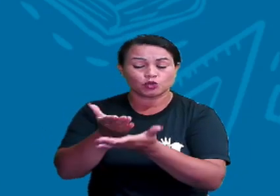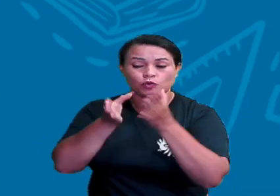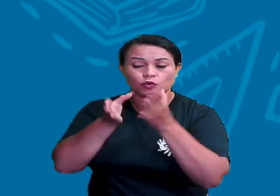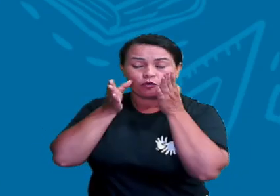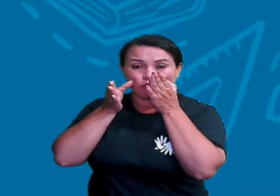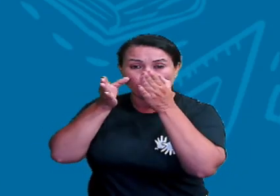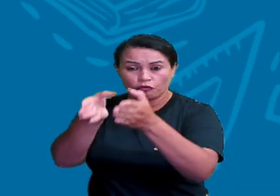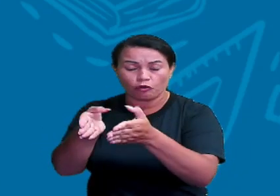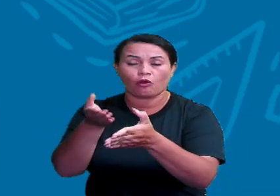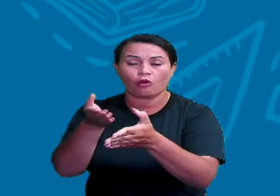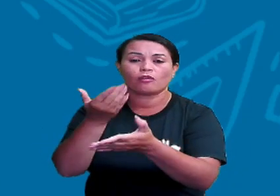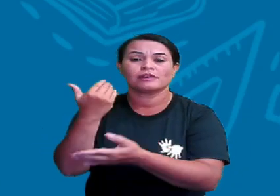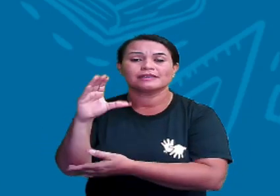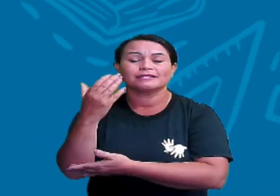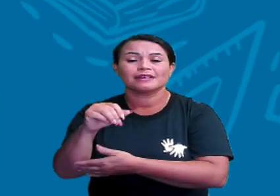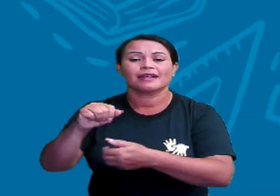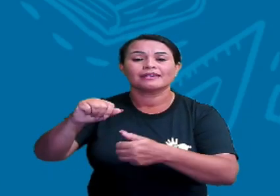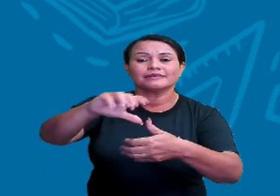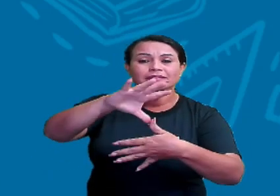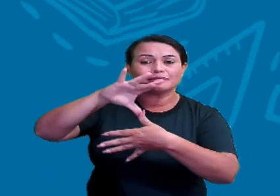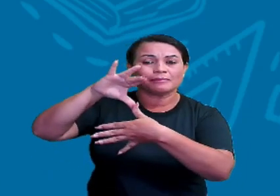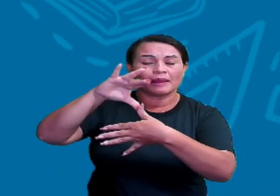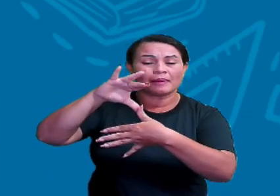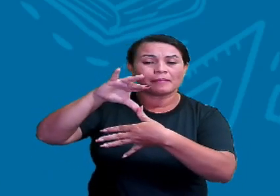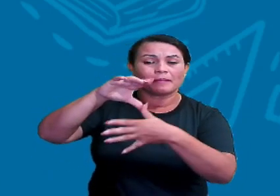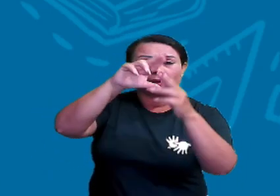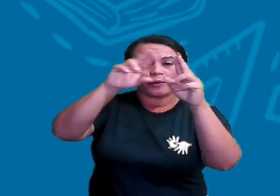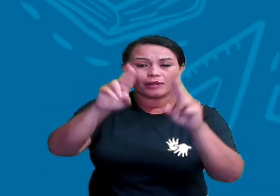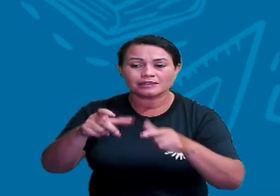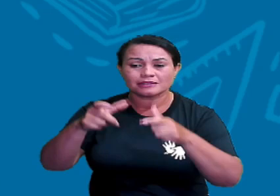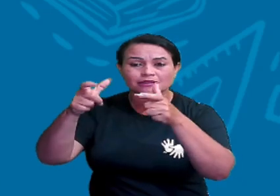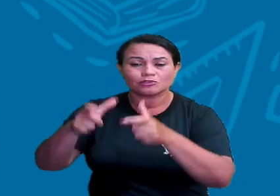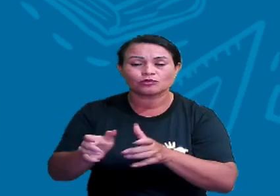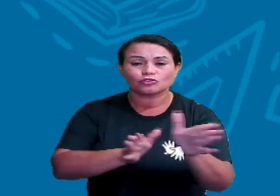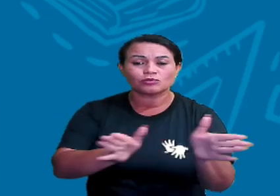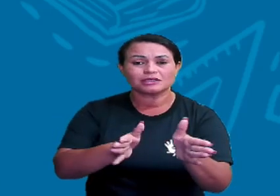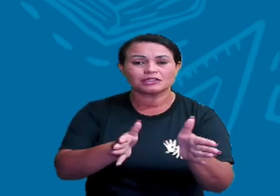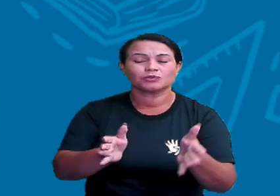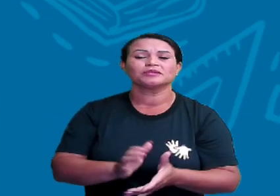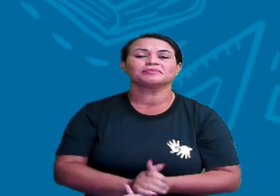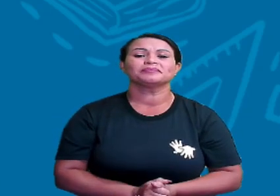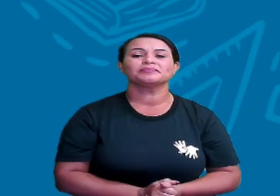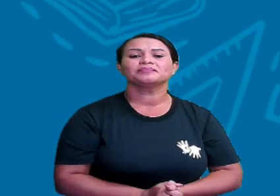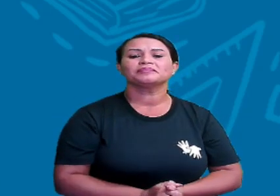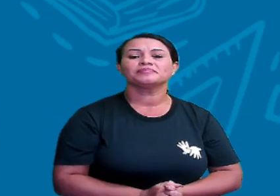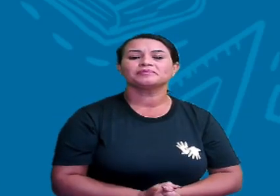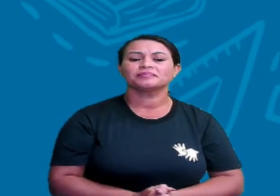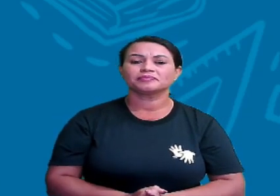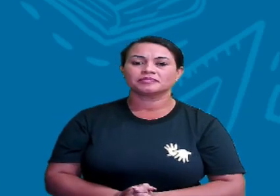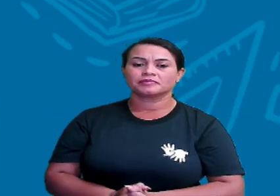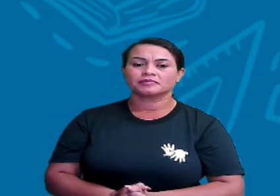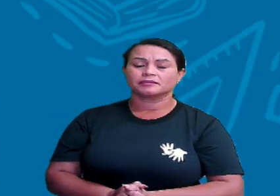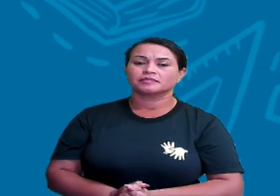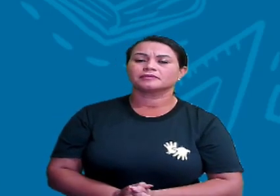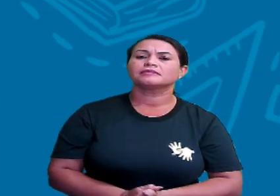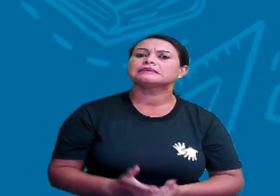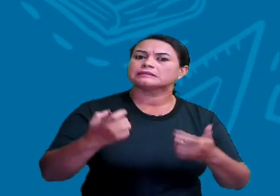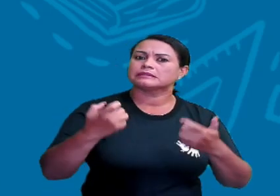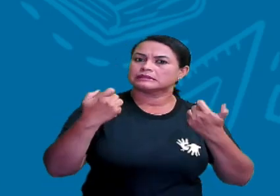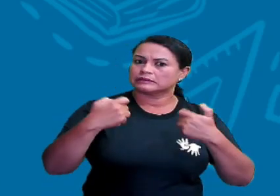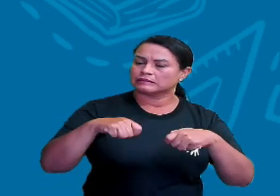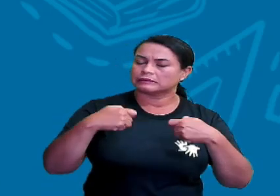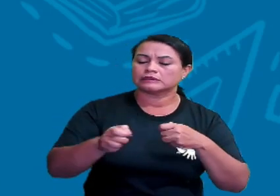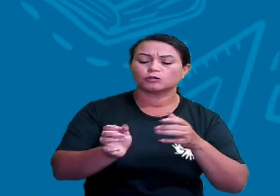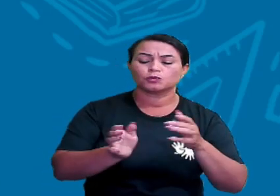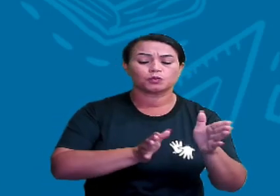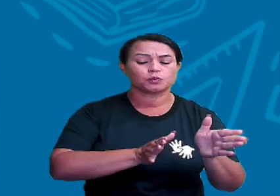mapas, localizações e orientações, tá certo? Então vamos lá. A necessidade de